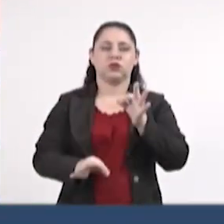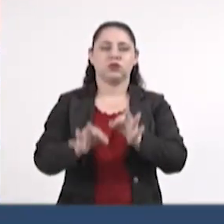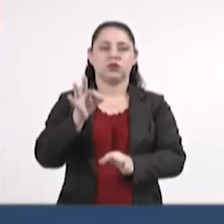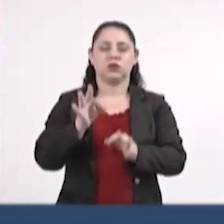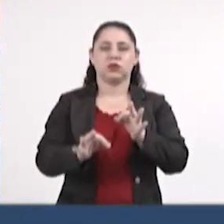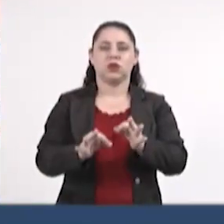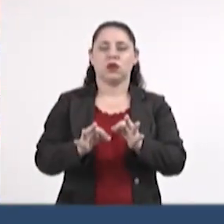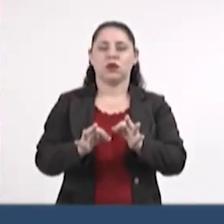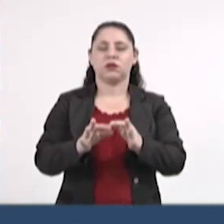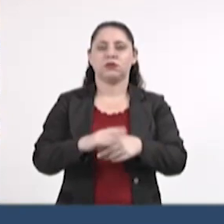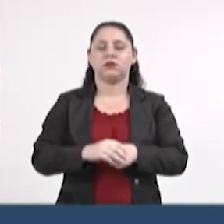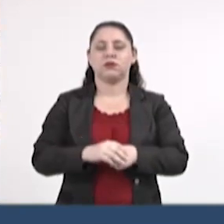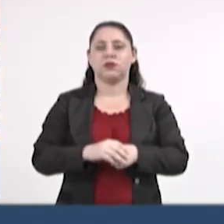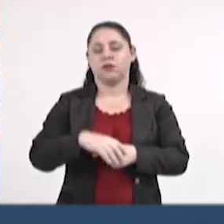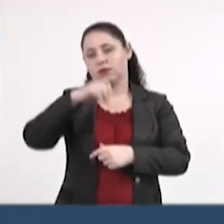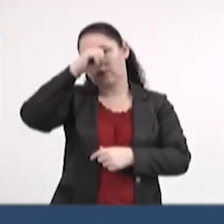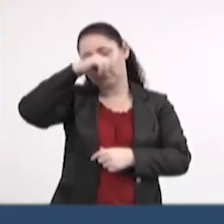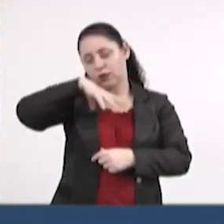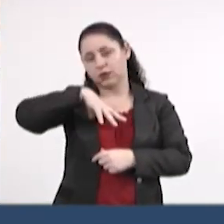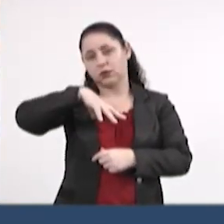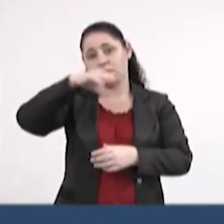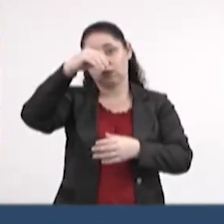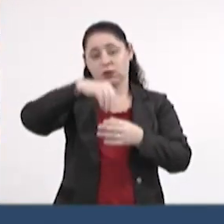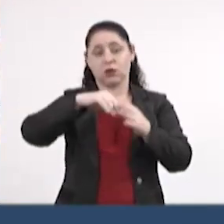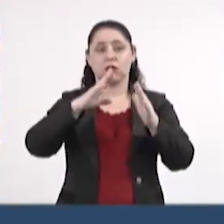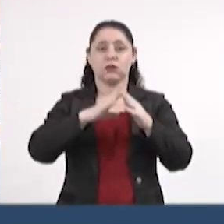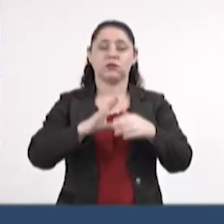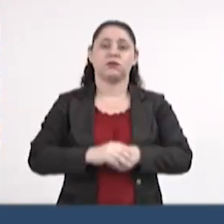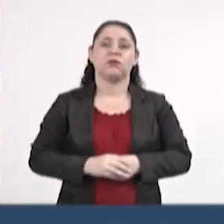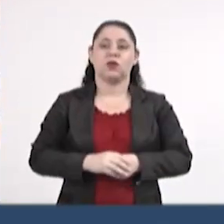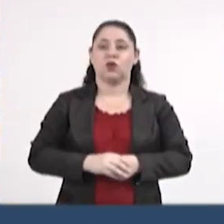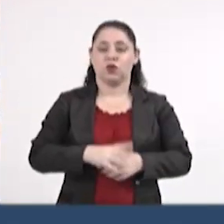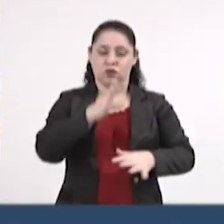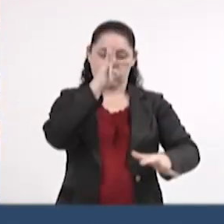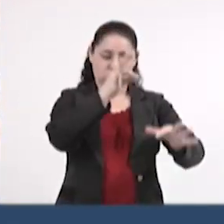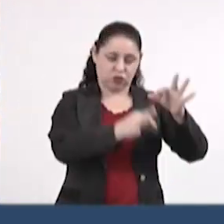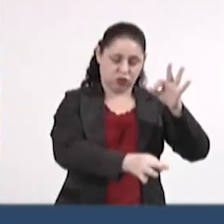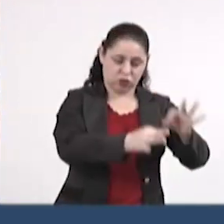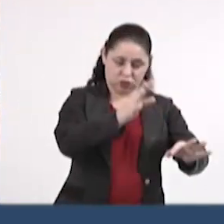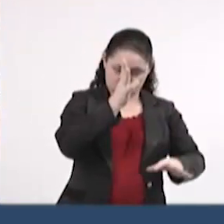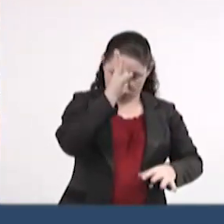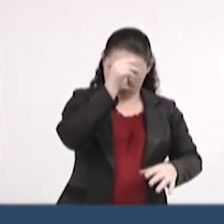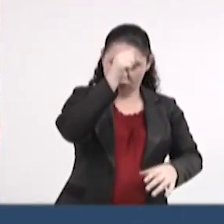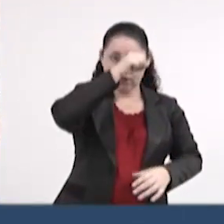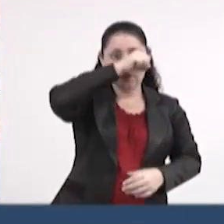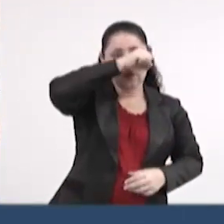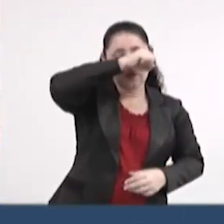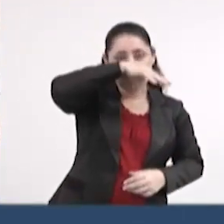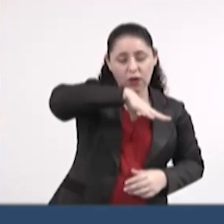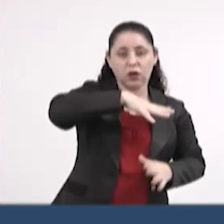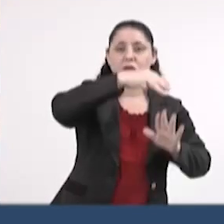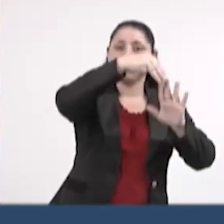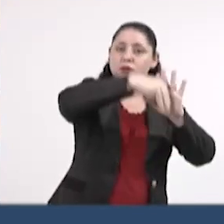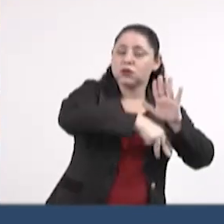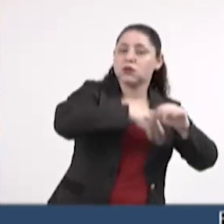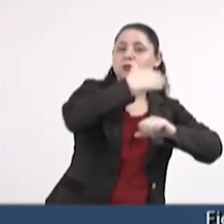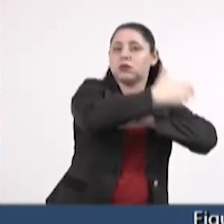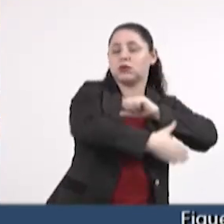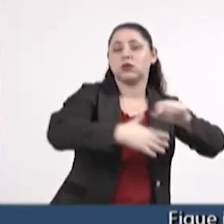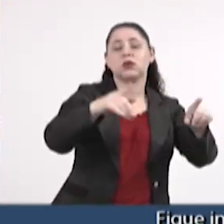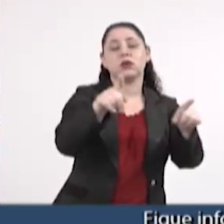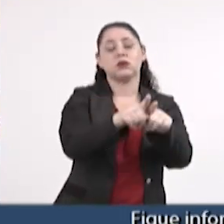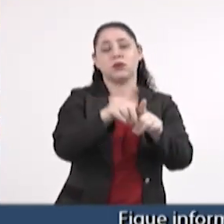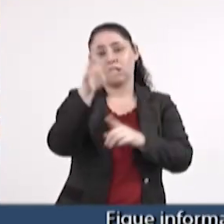híbridos da violência doméstica. A lei determina que o mesmo juiz que decide sobre violência, sobre medidas protetivas,